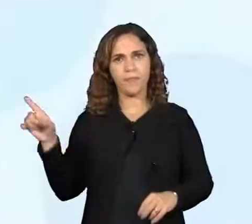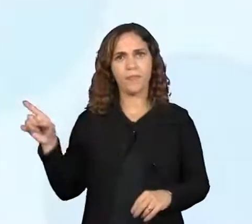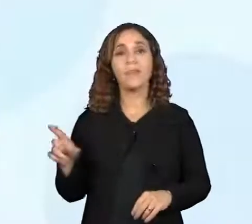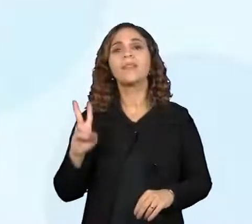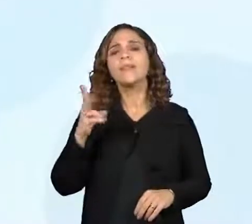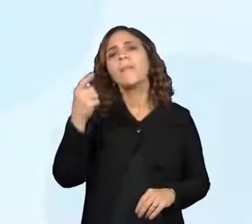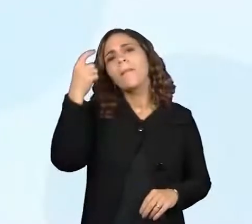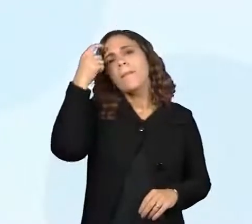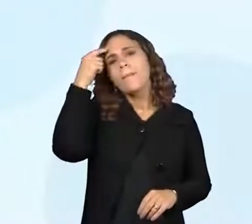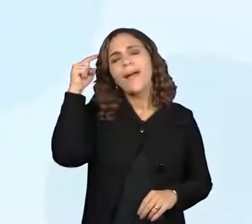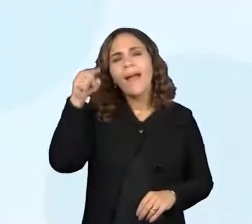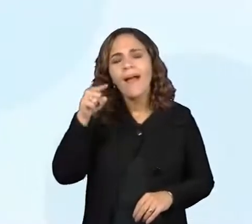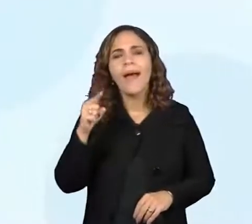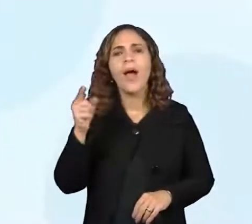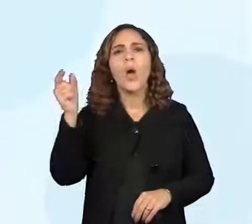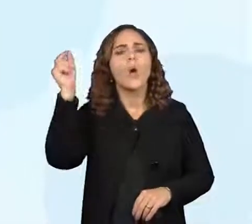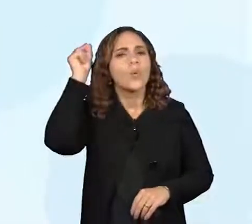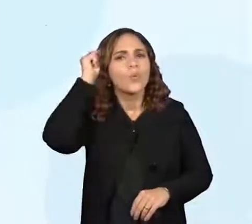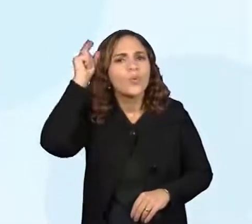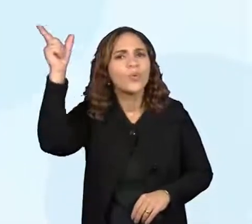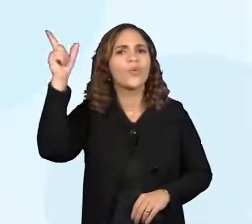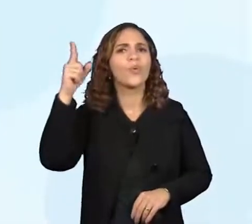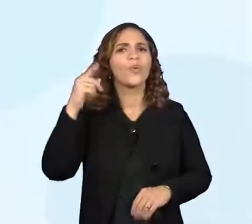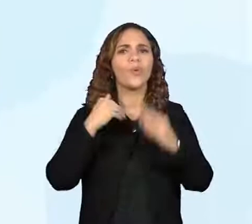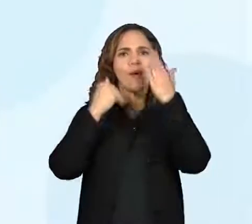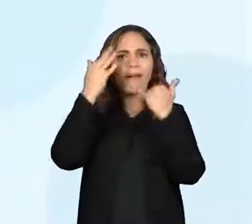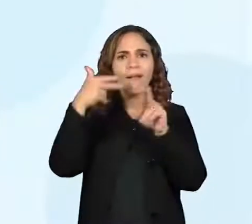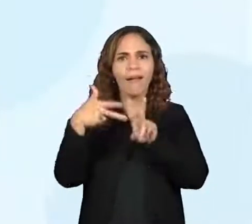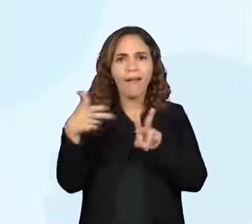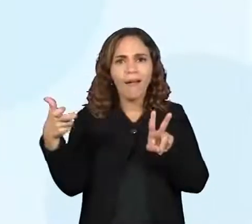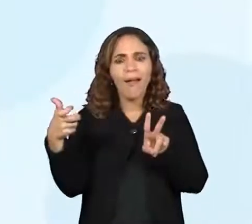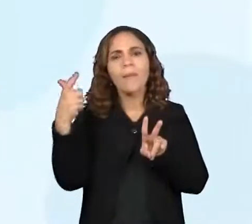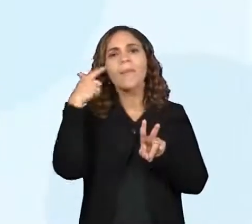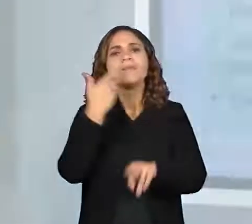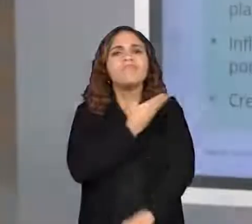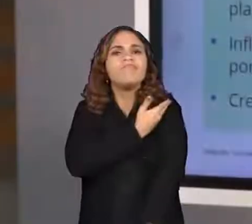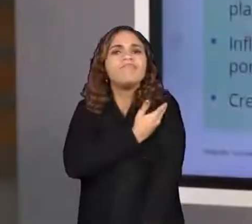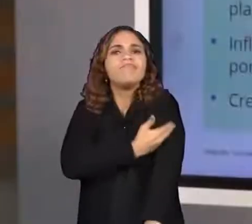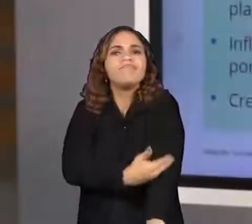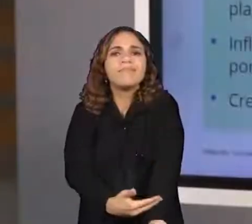em cultura indígena, então, eu vou sempre pensar em quê? Costumes.